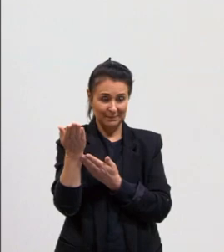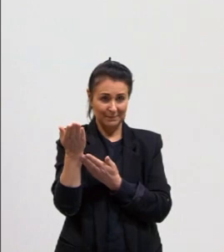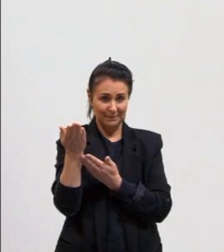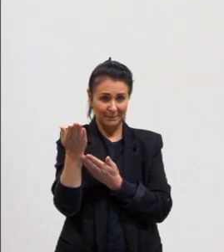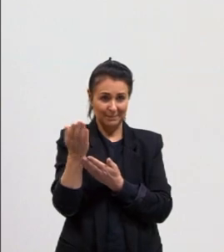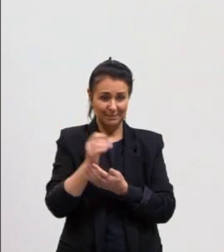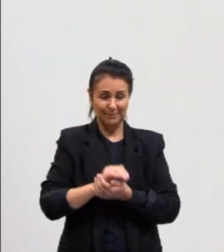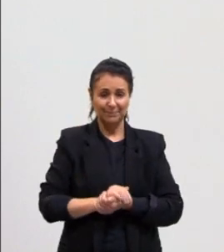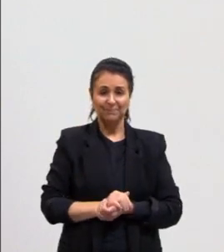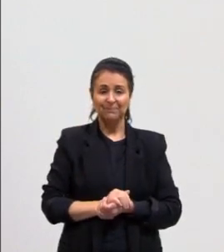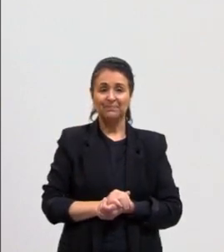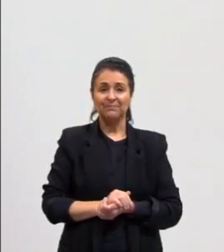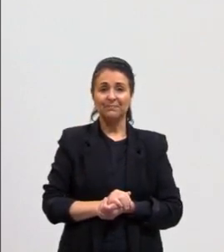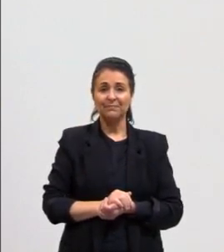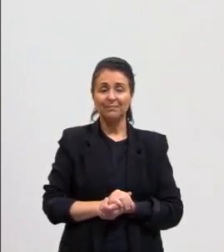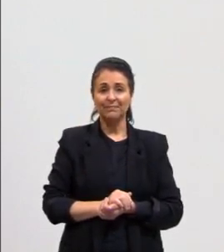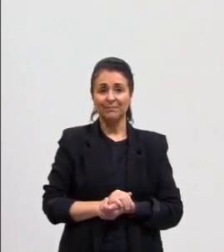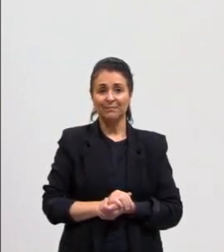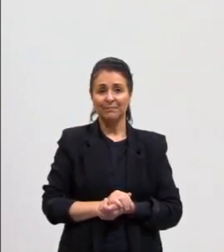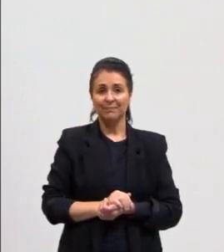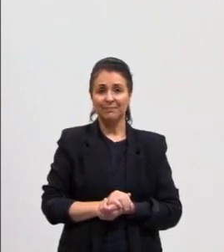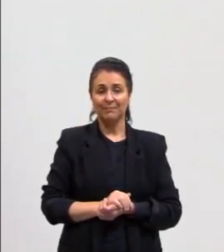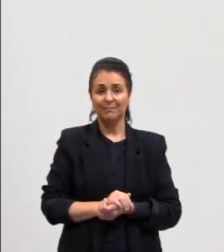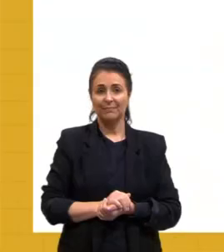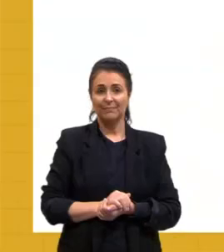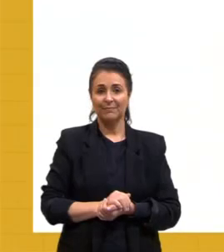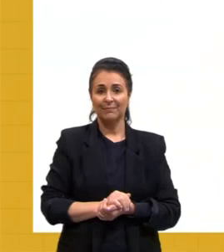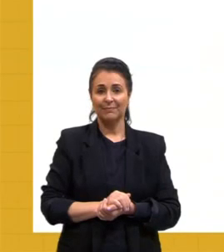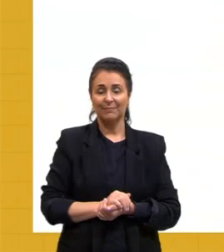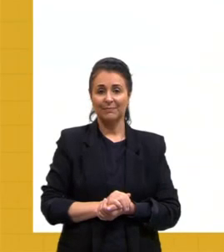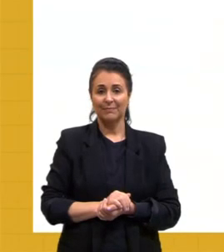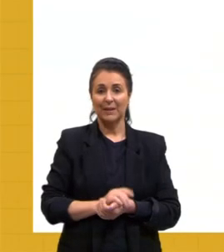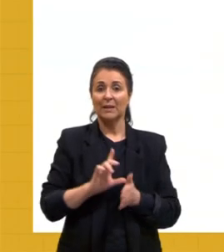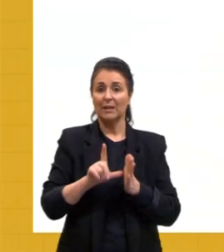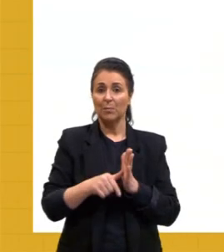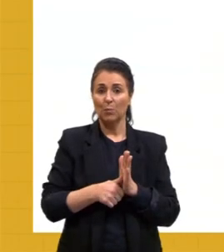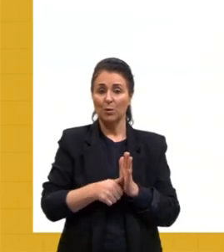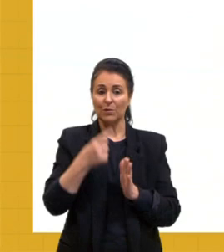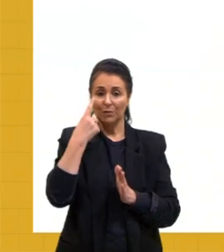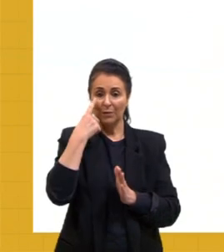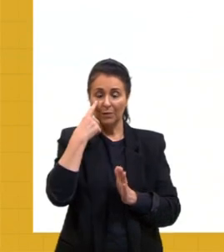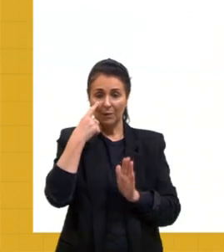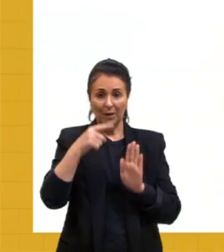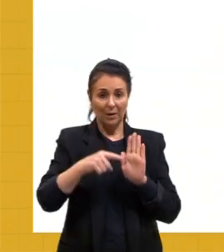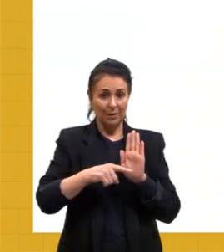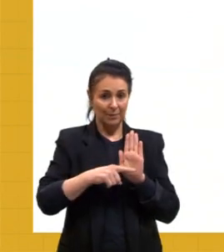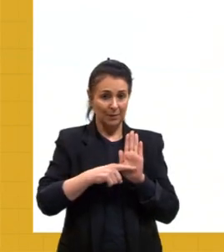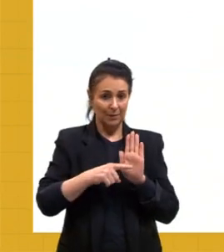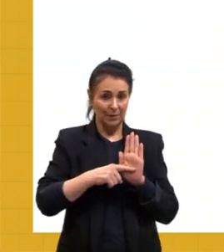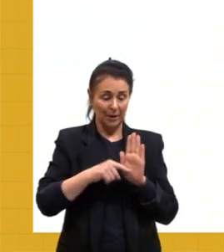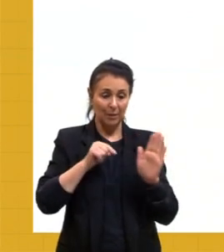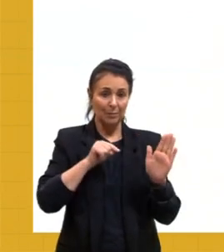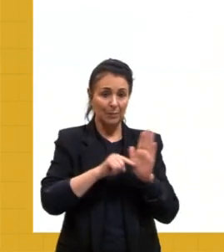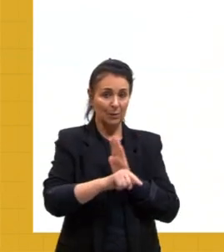Então, vou descrever aqui 6, porque depois a gente vai ver qual que é a menor, que é o que a questão está pedindo.